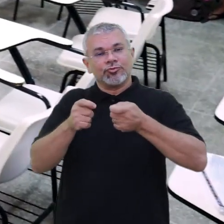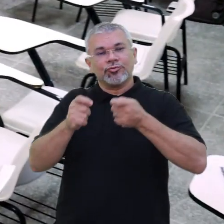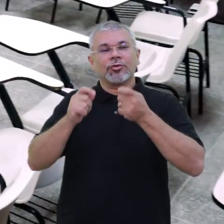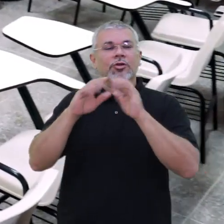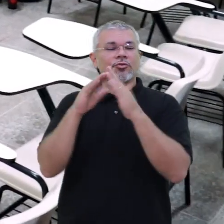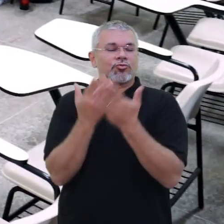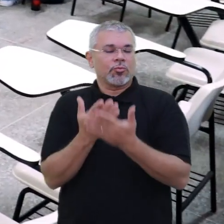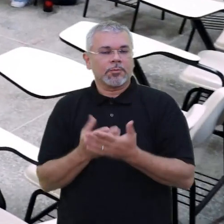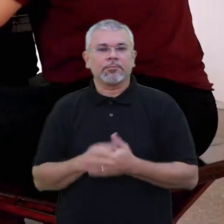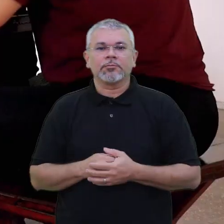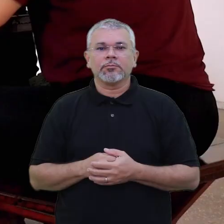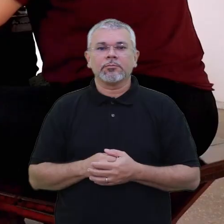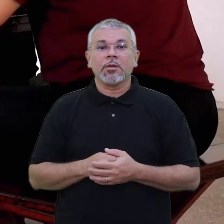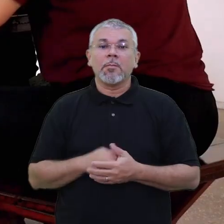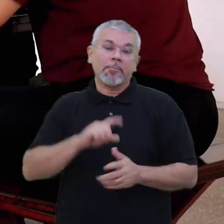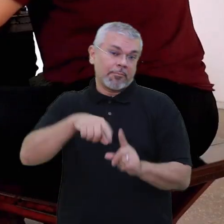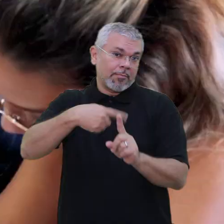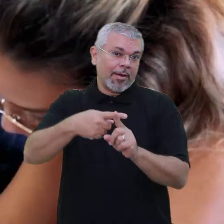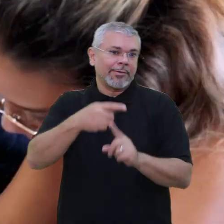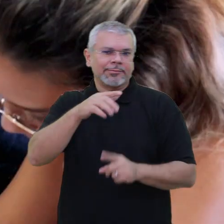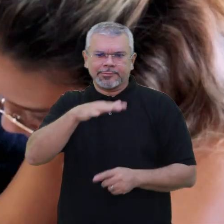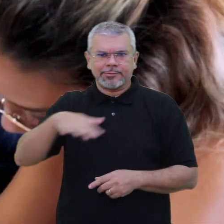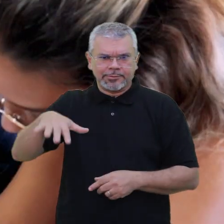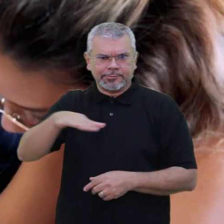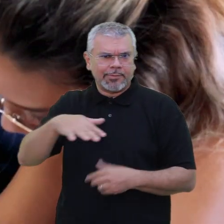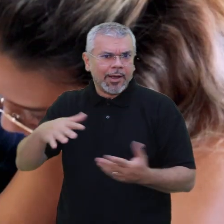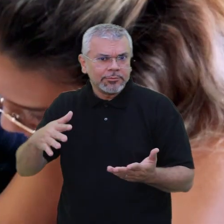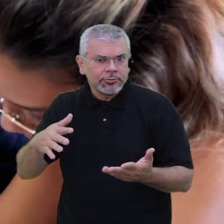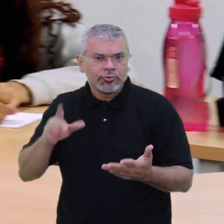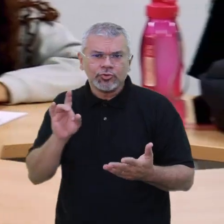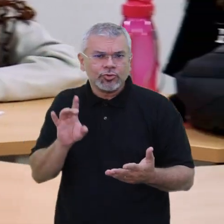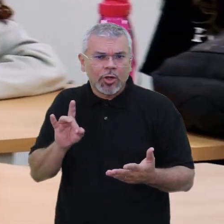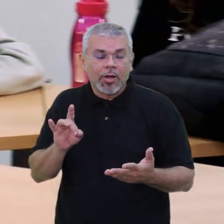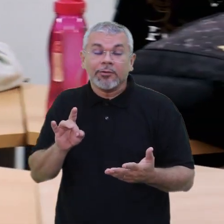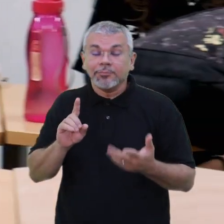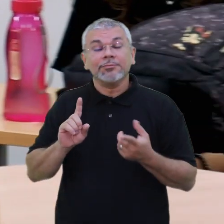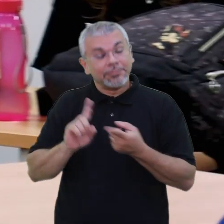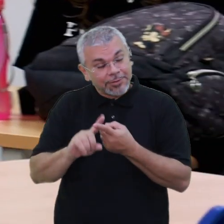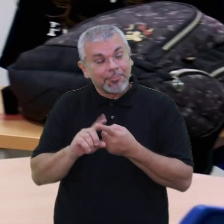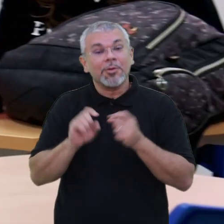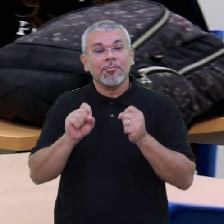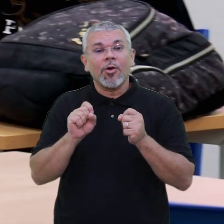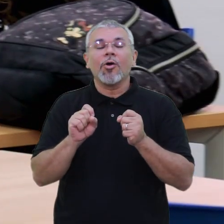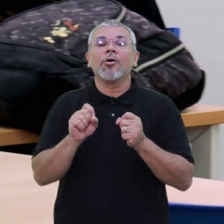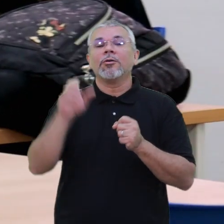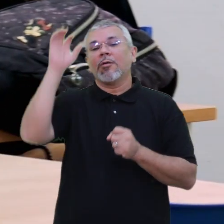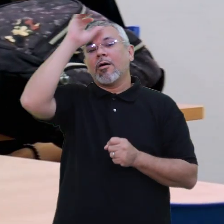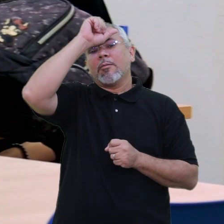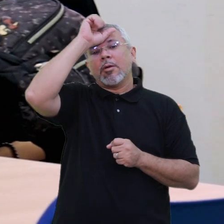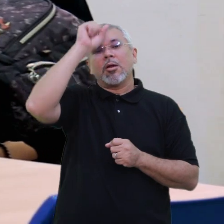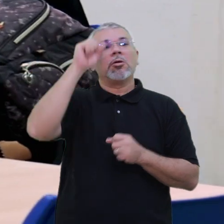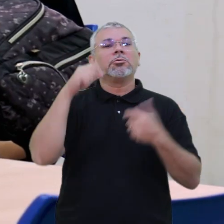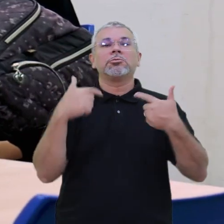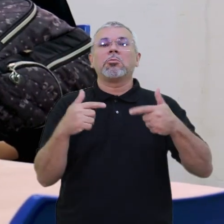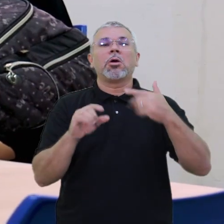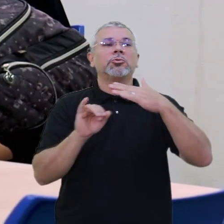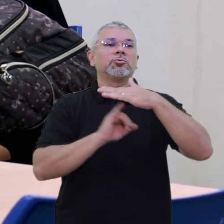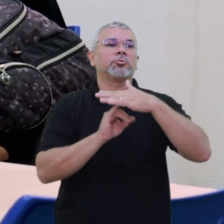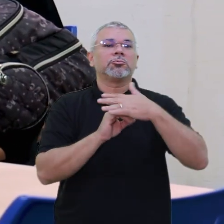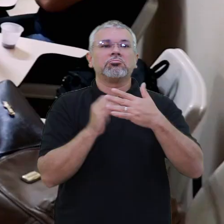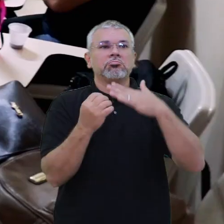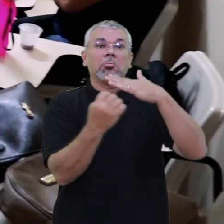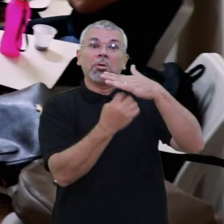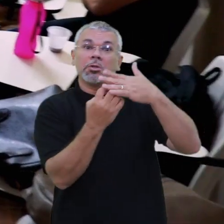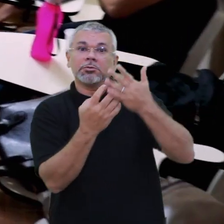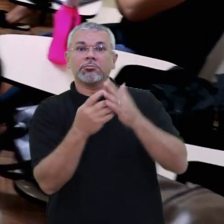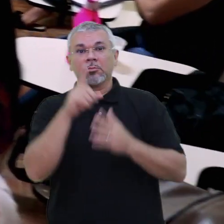gestão educacional. Além dos espaços tradicionais de ensino, os estudantes da UFC também são preparados para atuar em